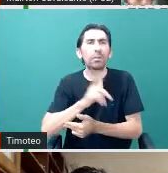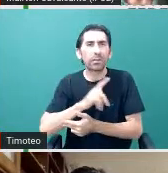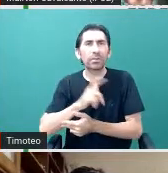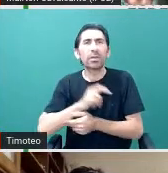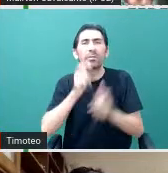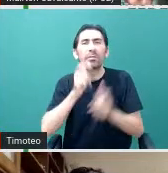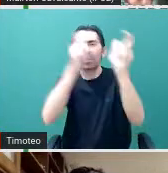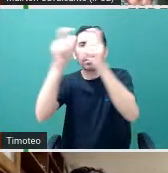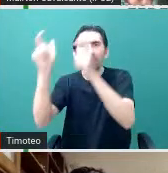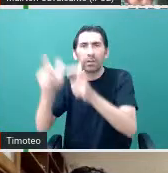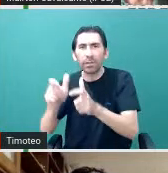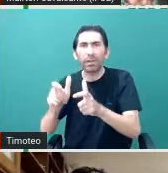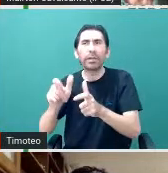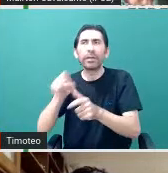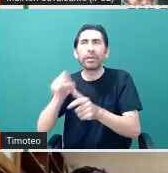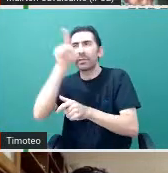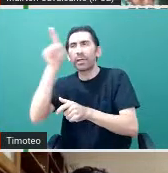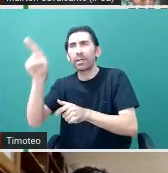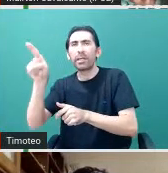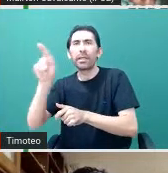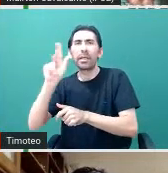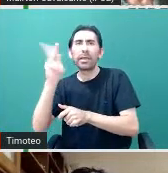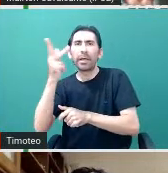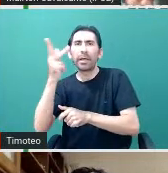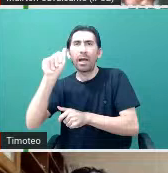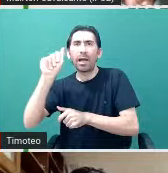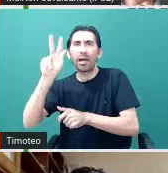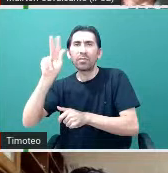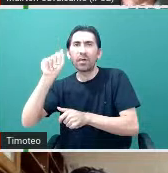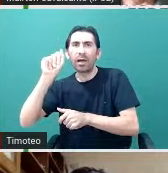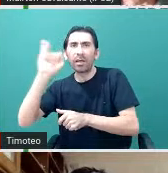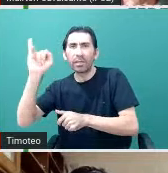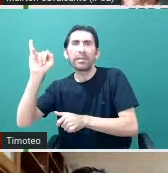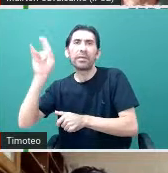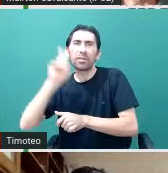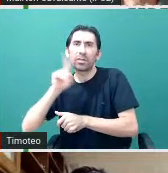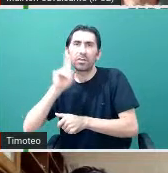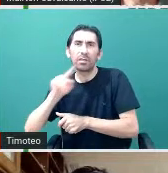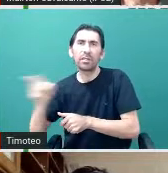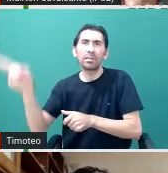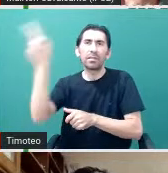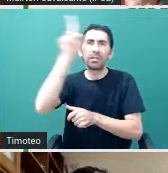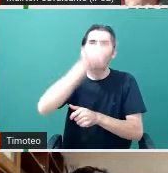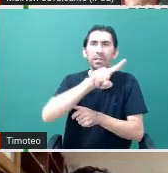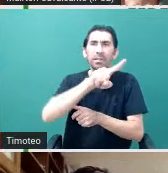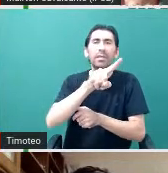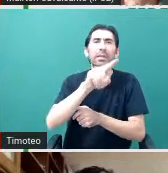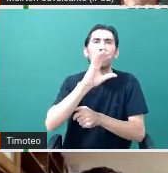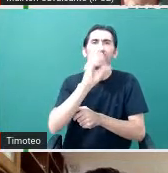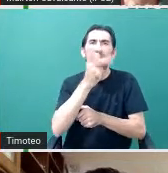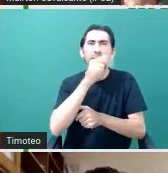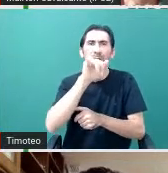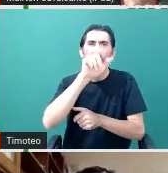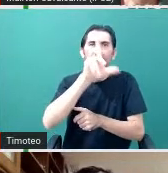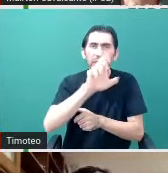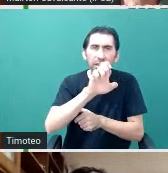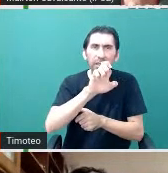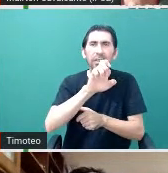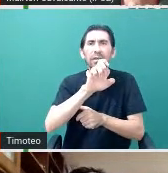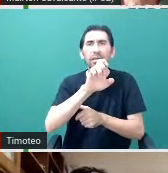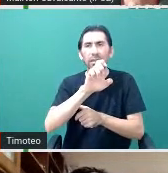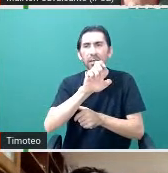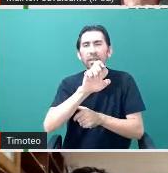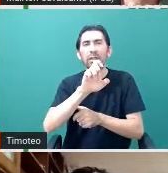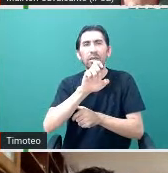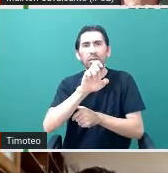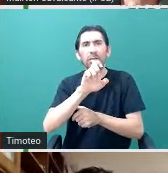outro no Chile, por isso o nome Gêmeos, porque são dois telescópios iguaizinhos, um no Hemisfério Norte